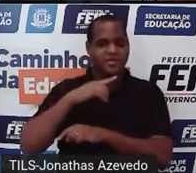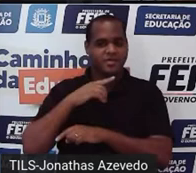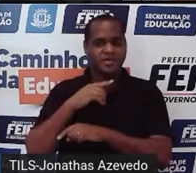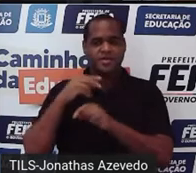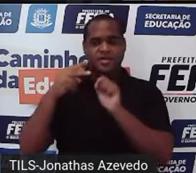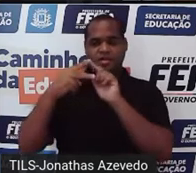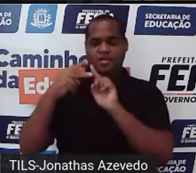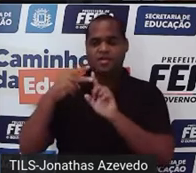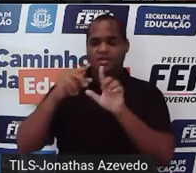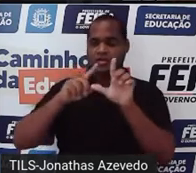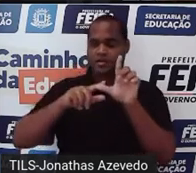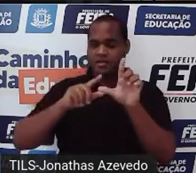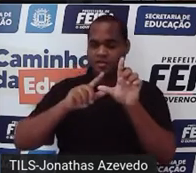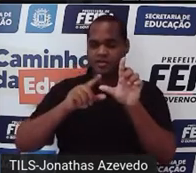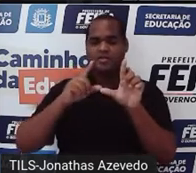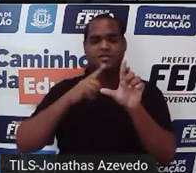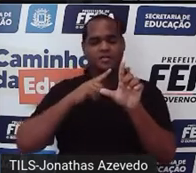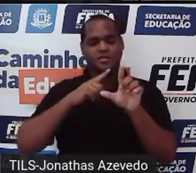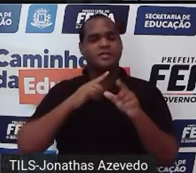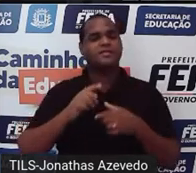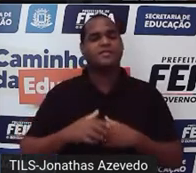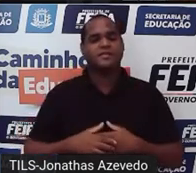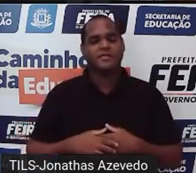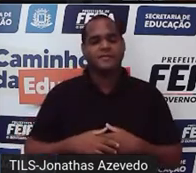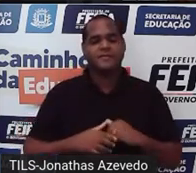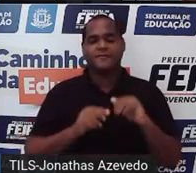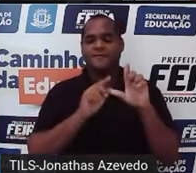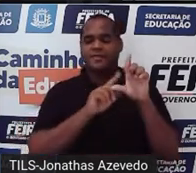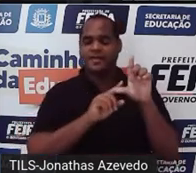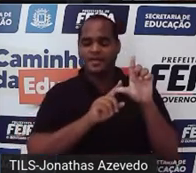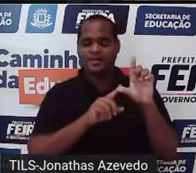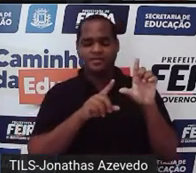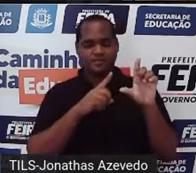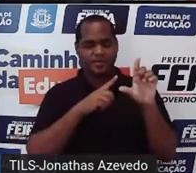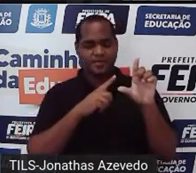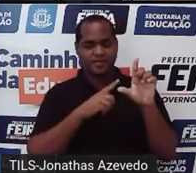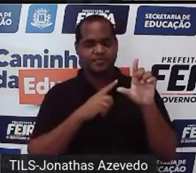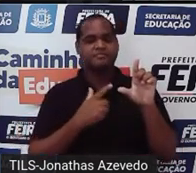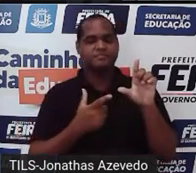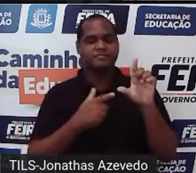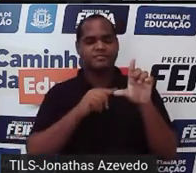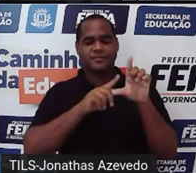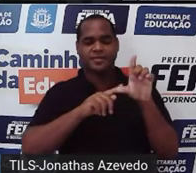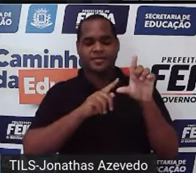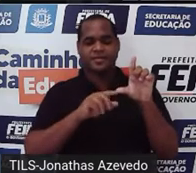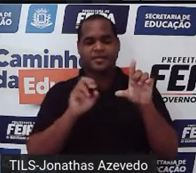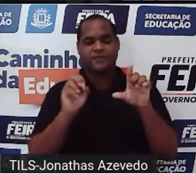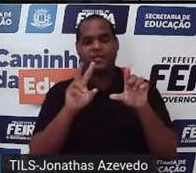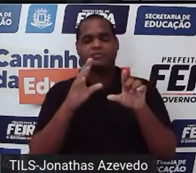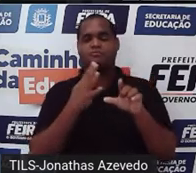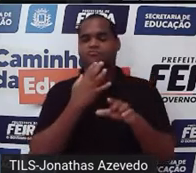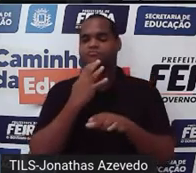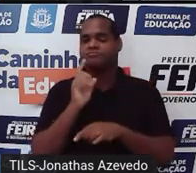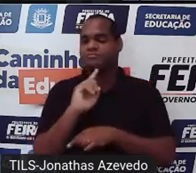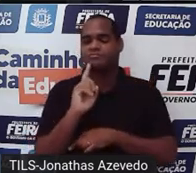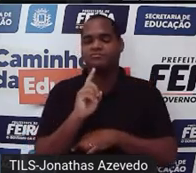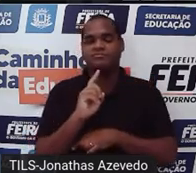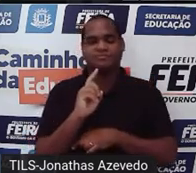duas incógnitas, né? Que tem duas letras que são valores desconhecidos.